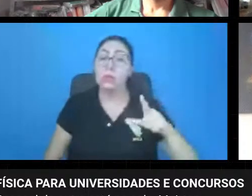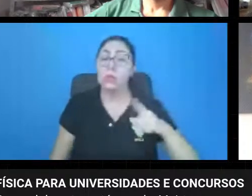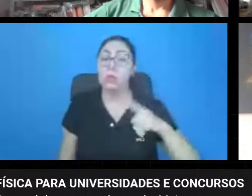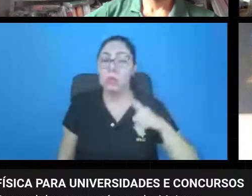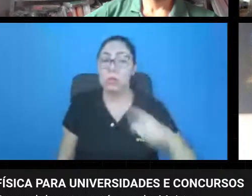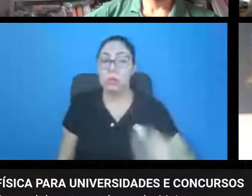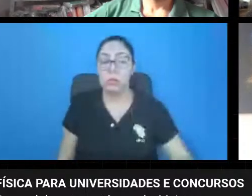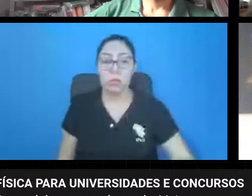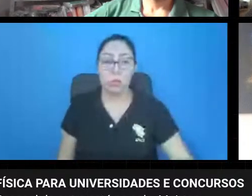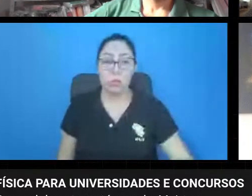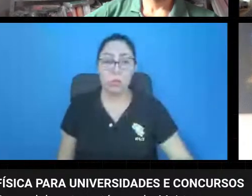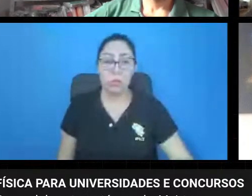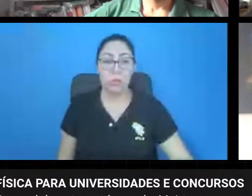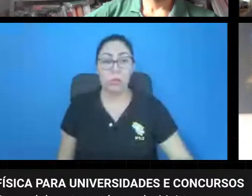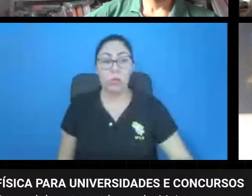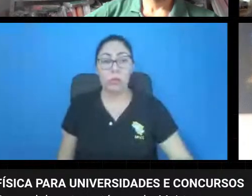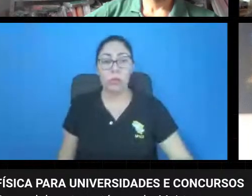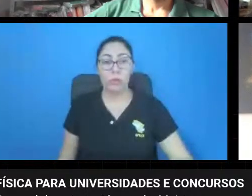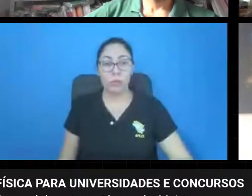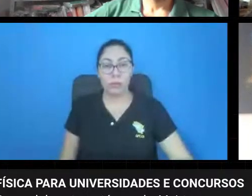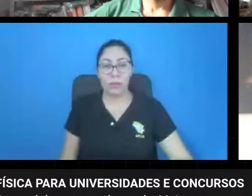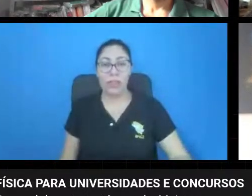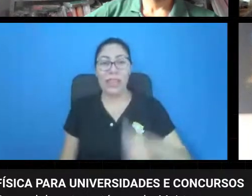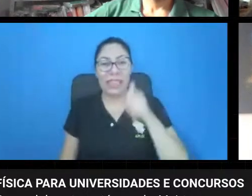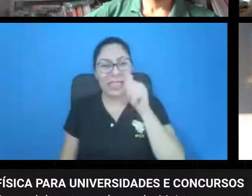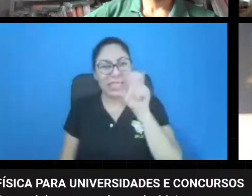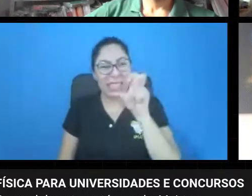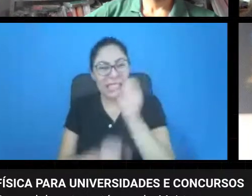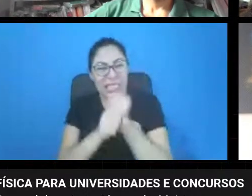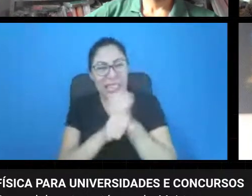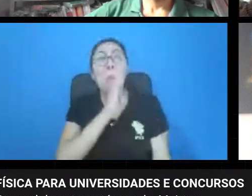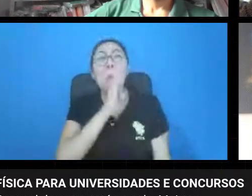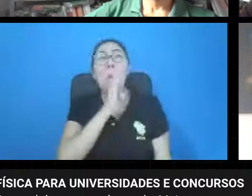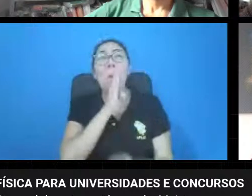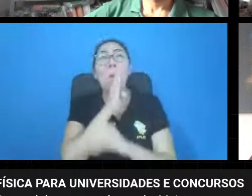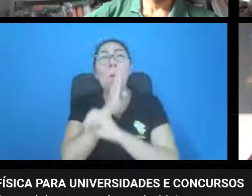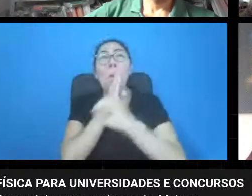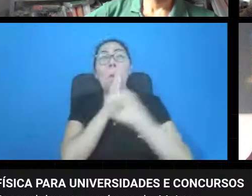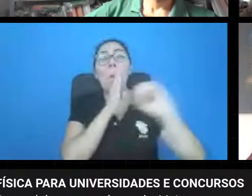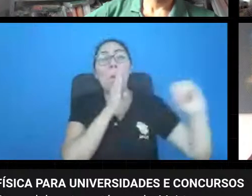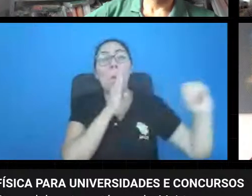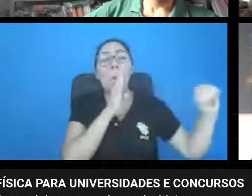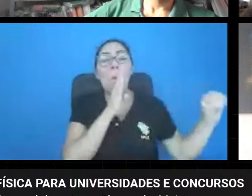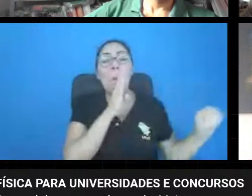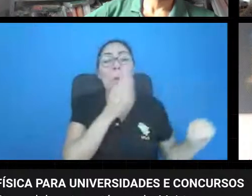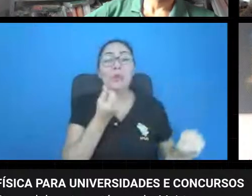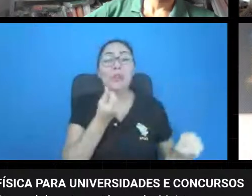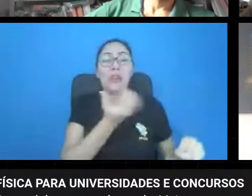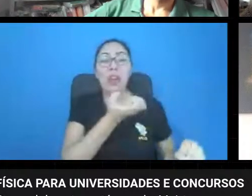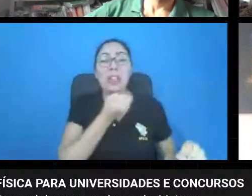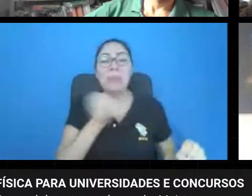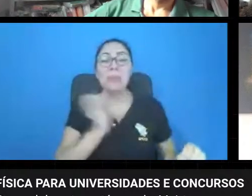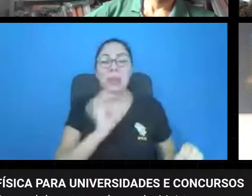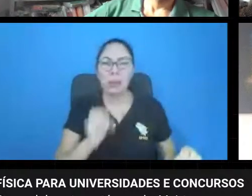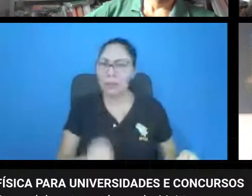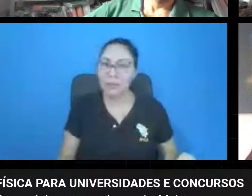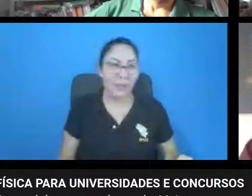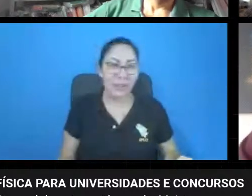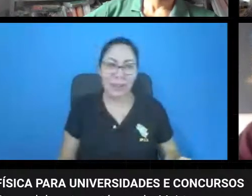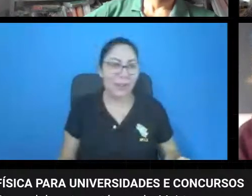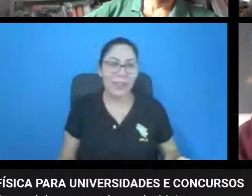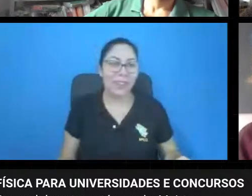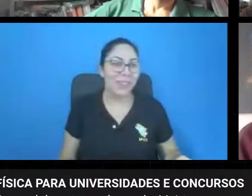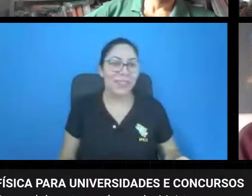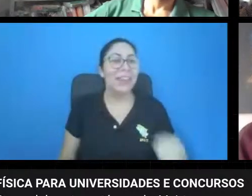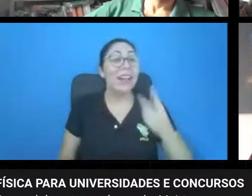seja, não é 15 anos de estudo sem financiamento, que aí realmente ninguém faria. Então, a partir do segundo